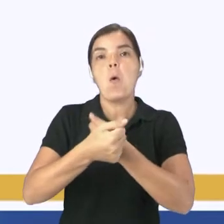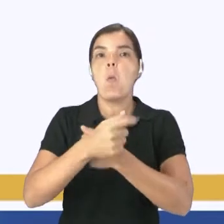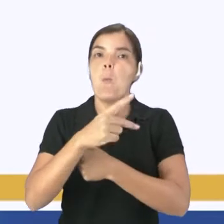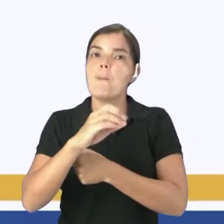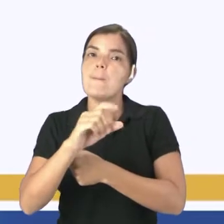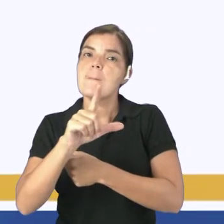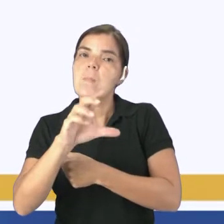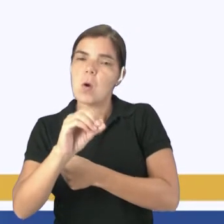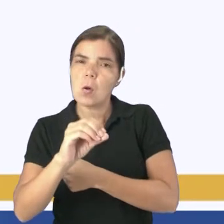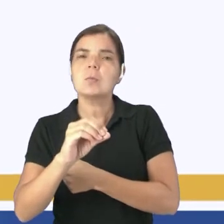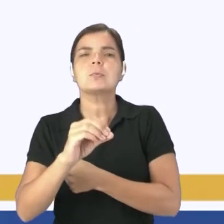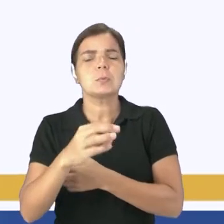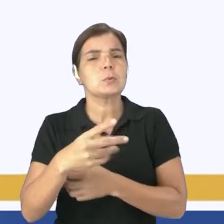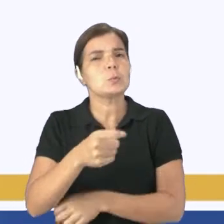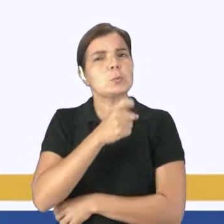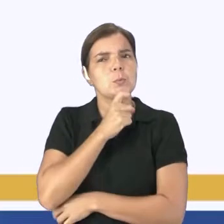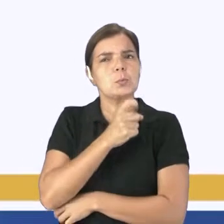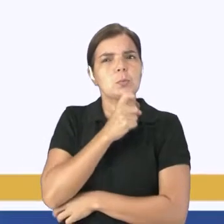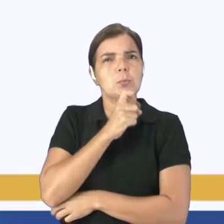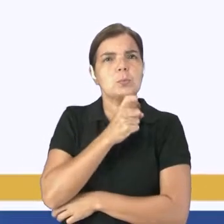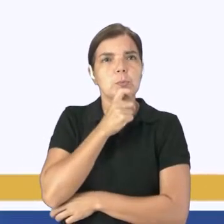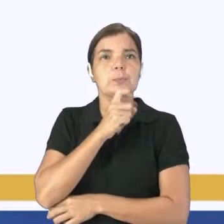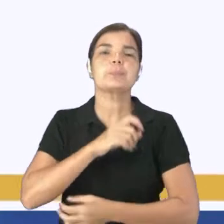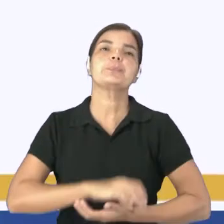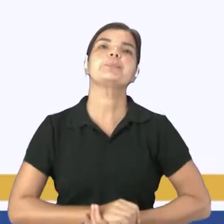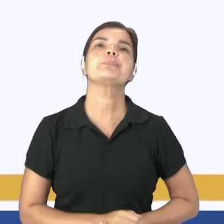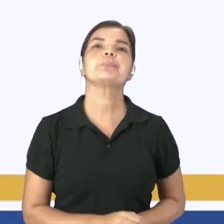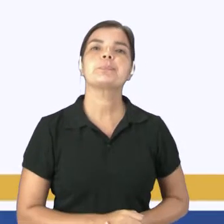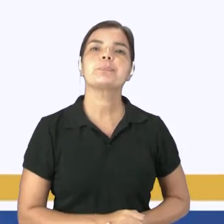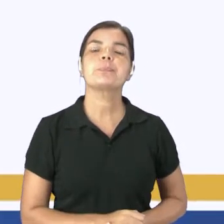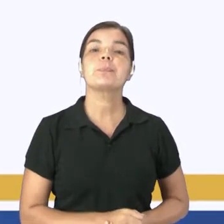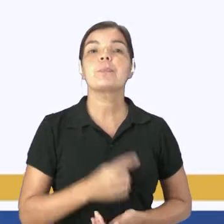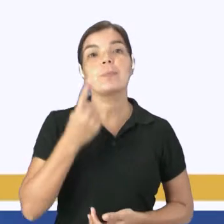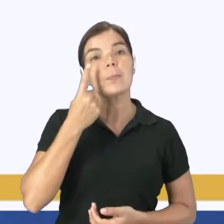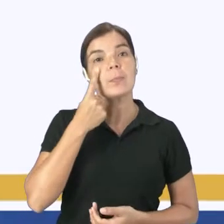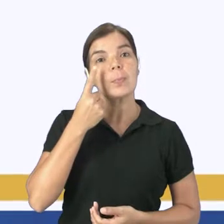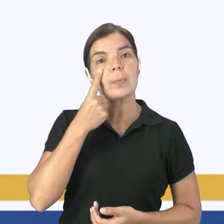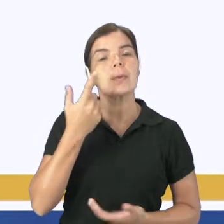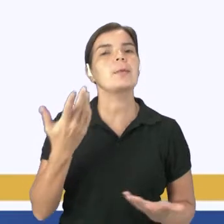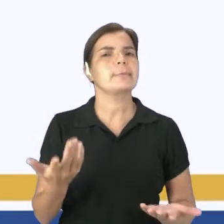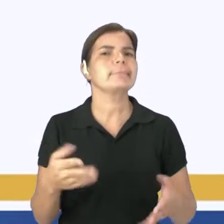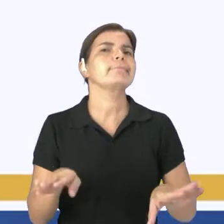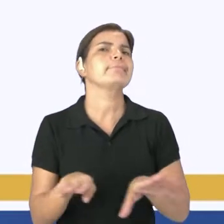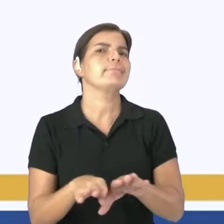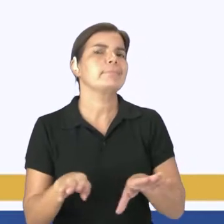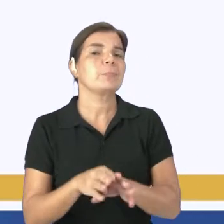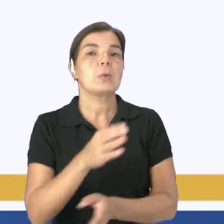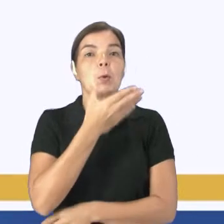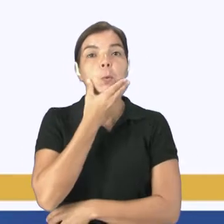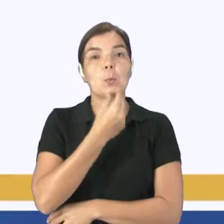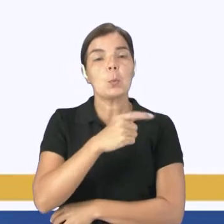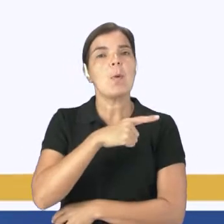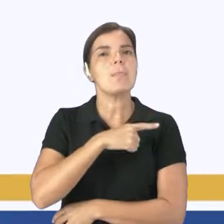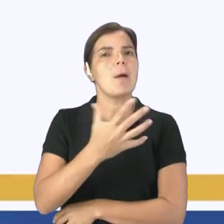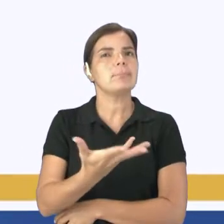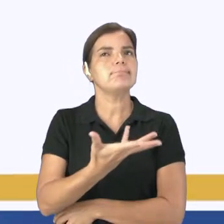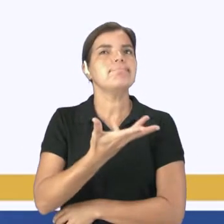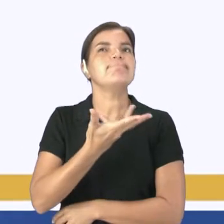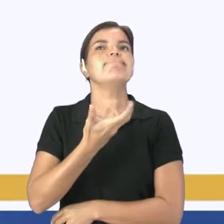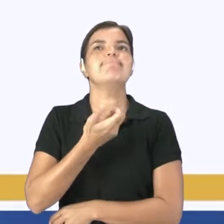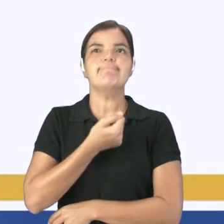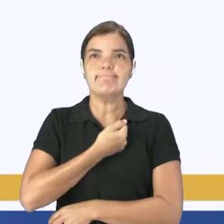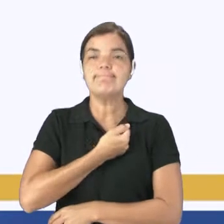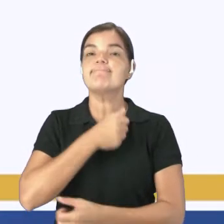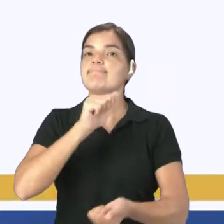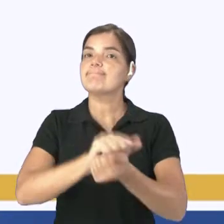totalmente frias. E aí, continuando, a gente observa que o homem, ele tem uma habilidade muito grande para